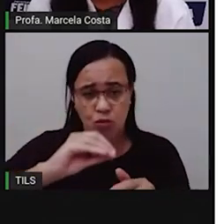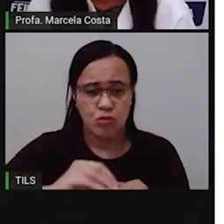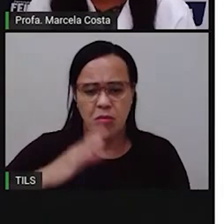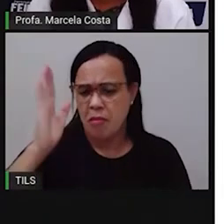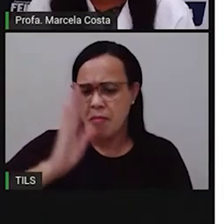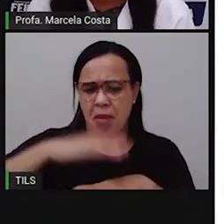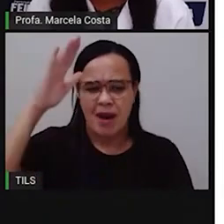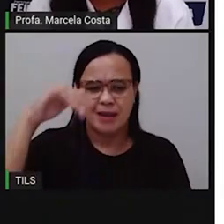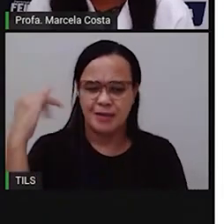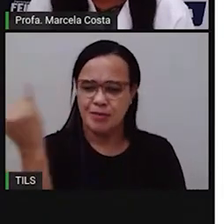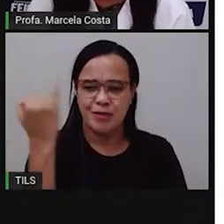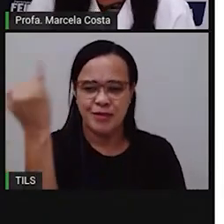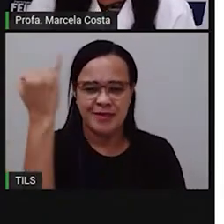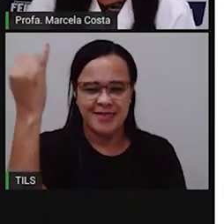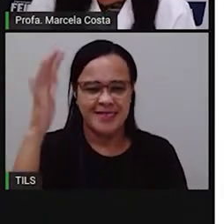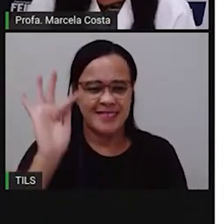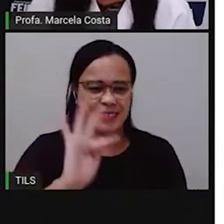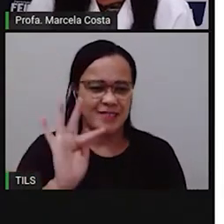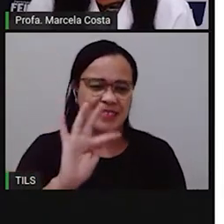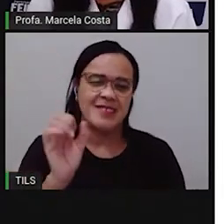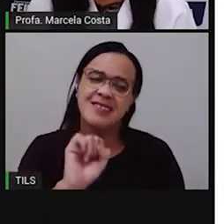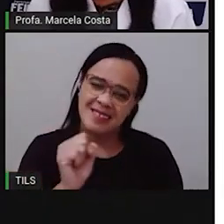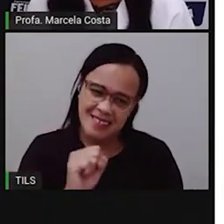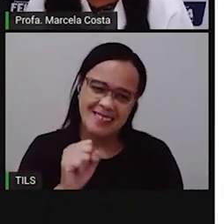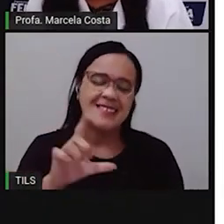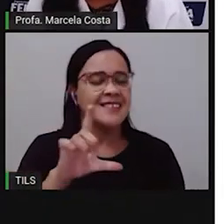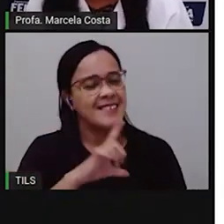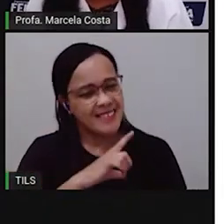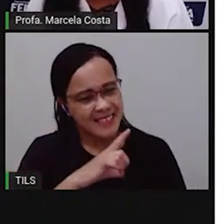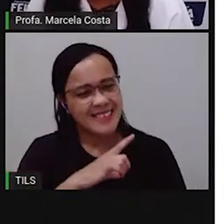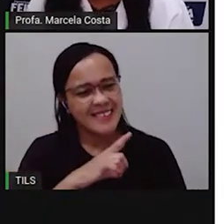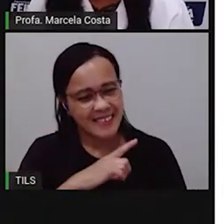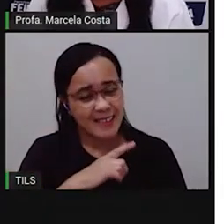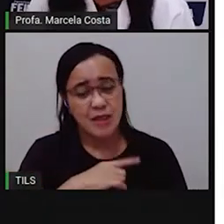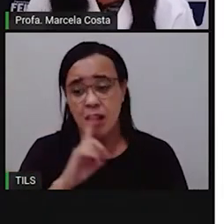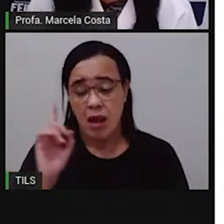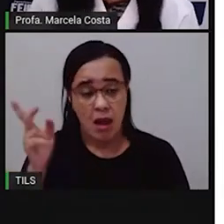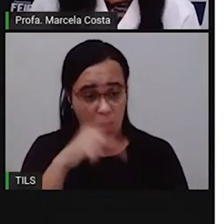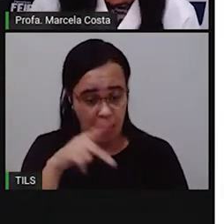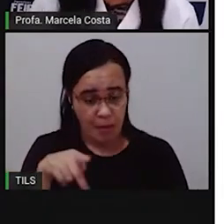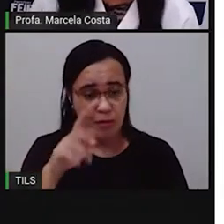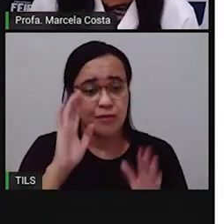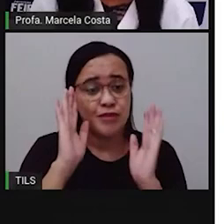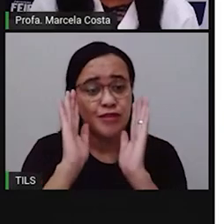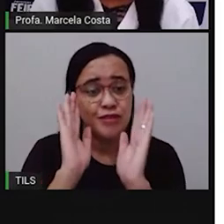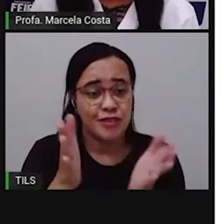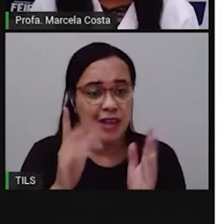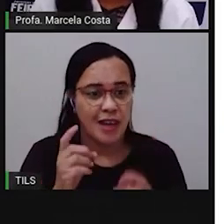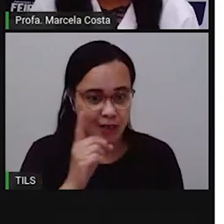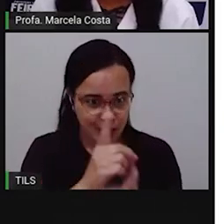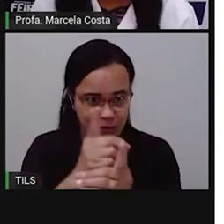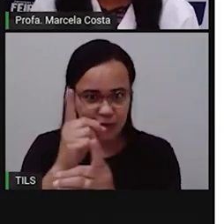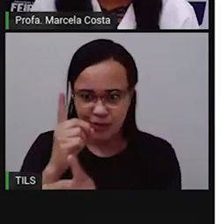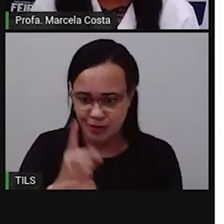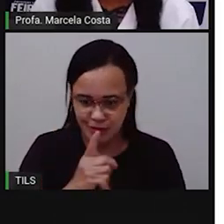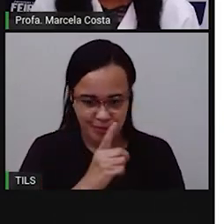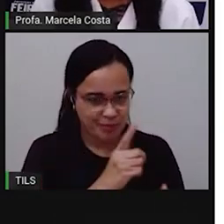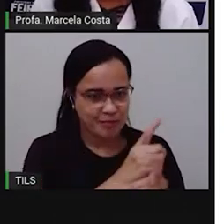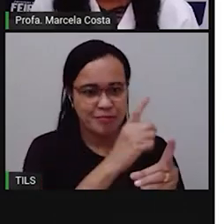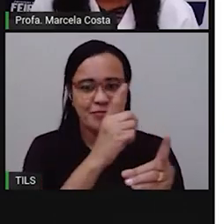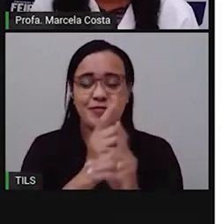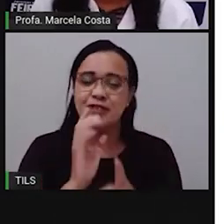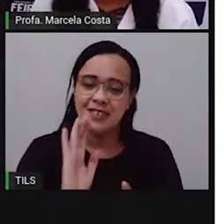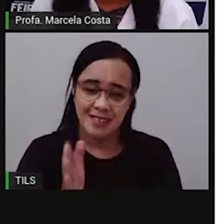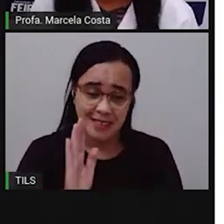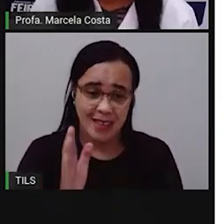da nossa cidade. Eu já apontei alguns. Sua tarefa, sua missão vai ser